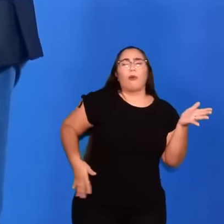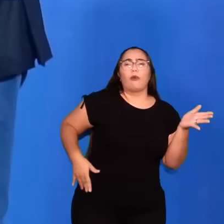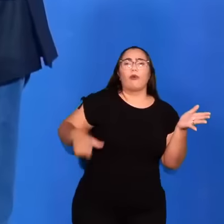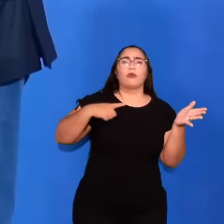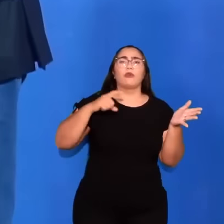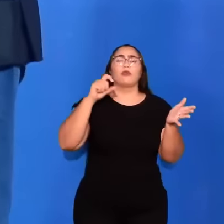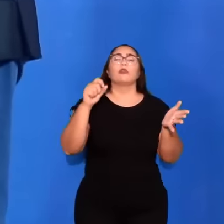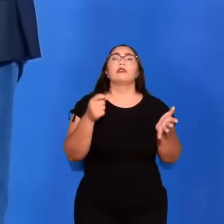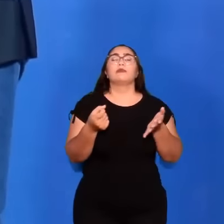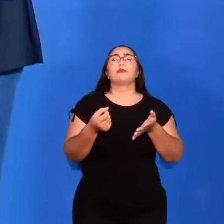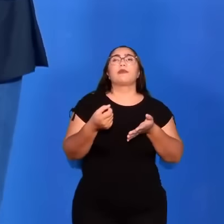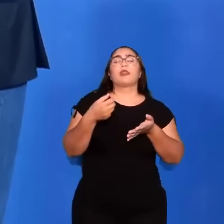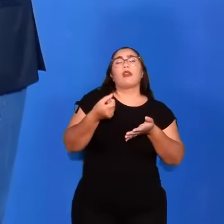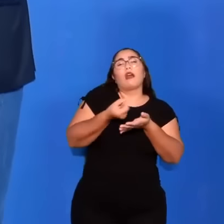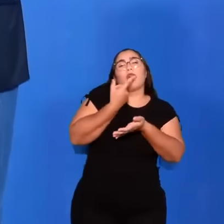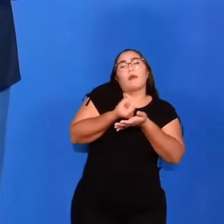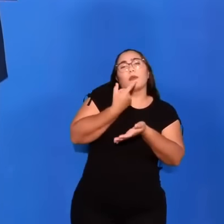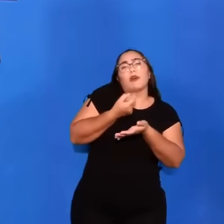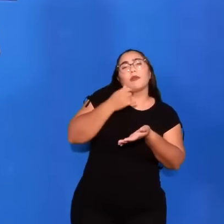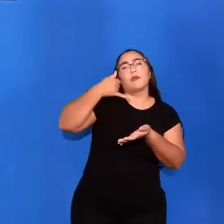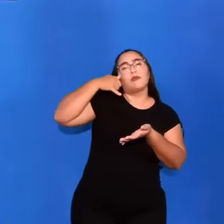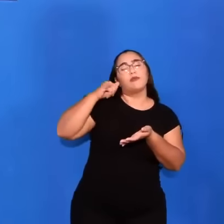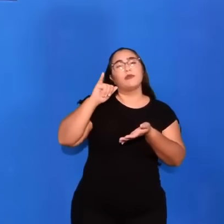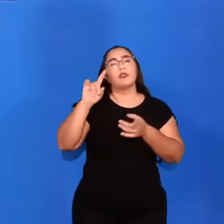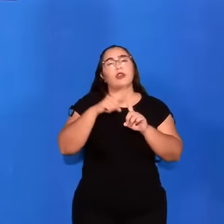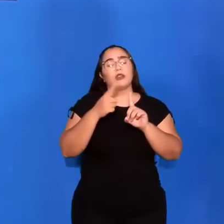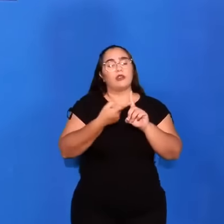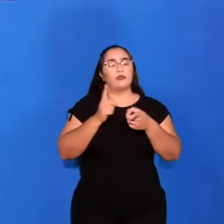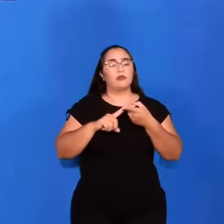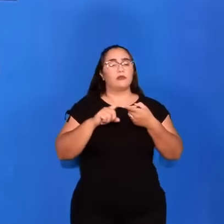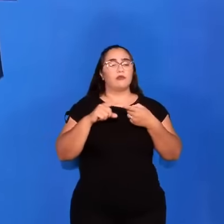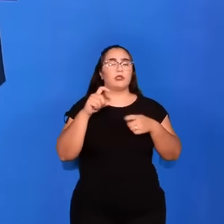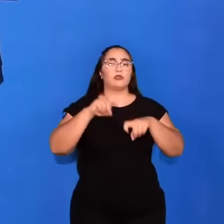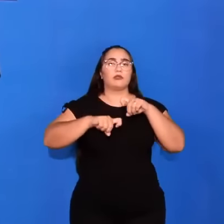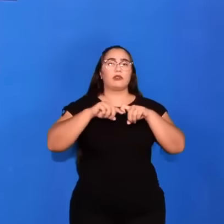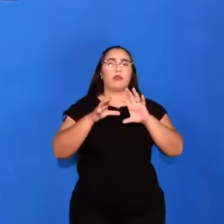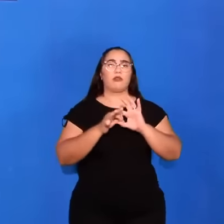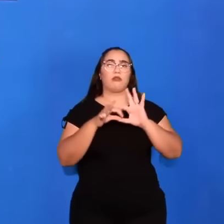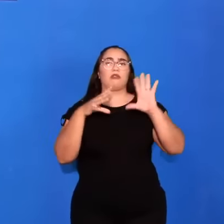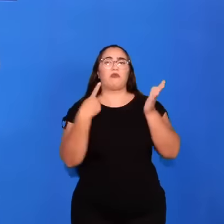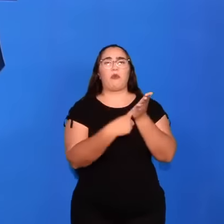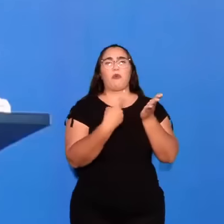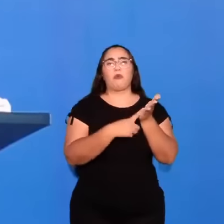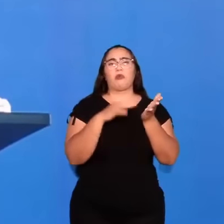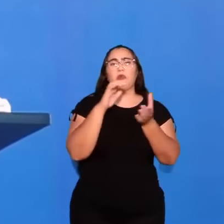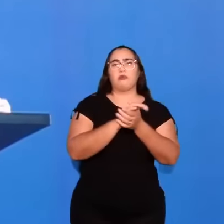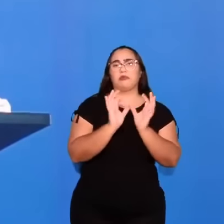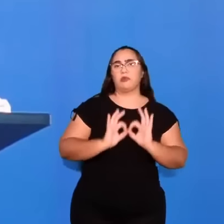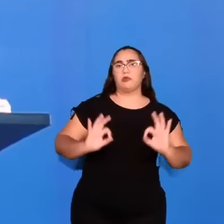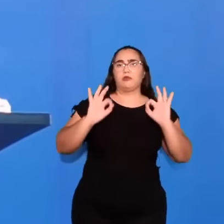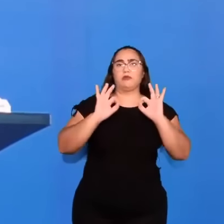contraceptivos, dos anticoncepcionais e do sexo livre, sem o compromisso do matrimônio.